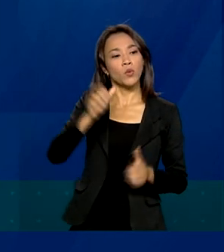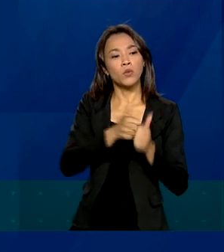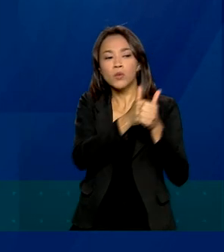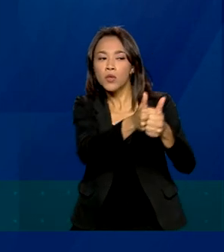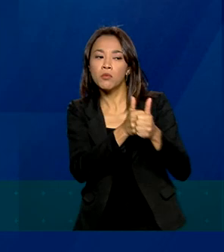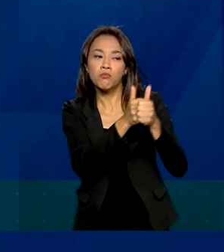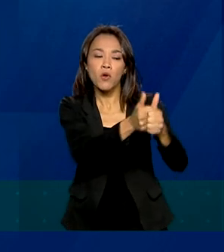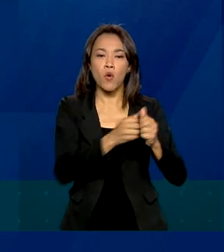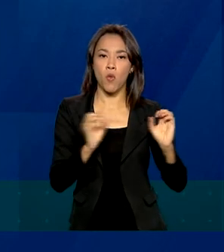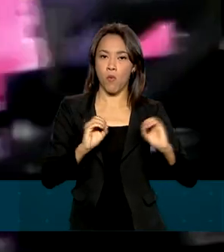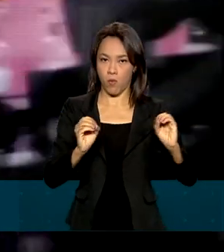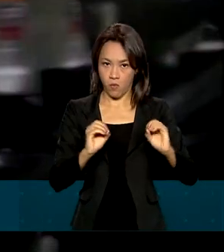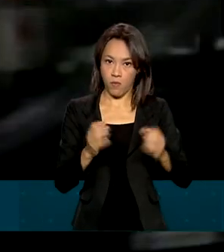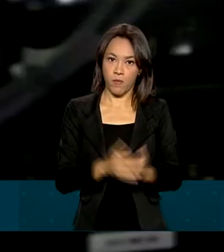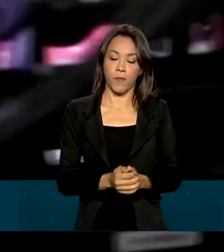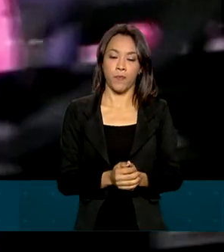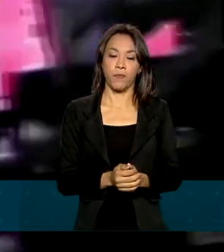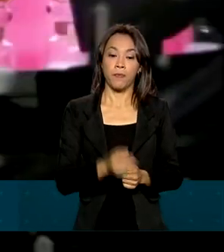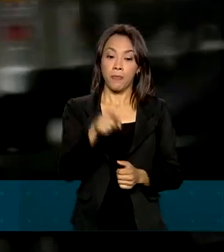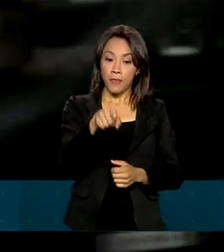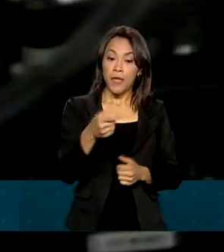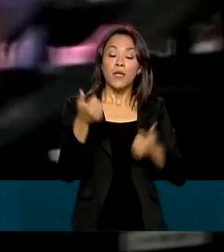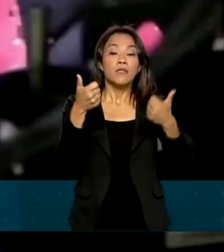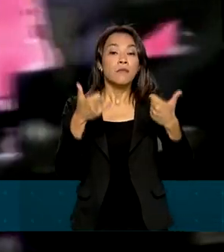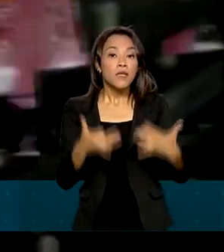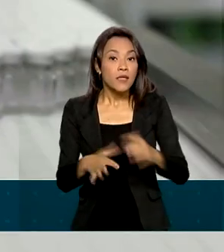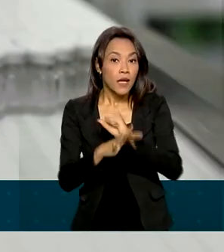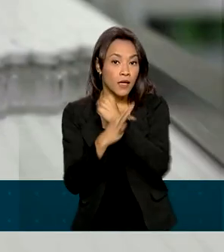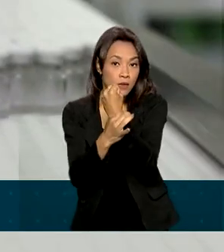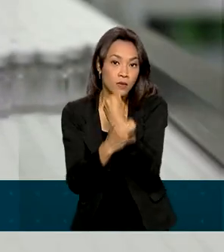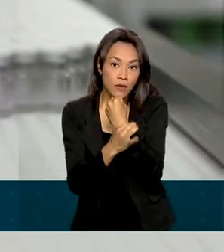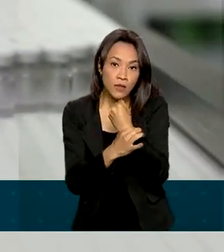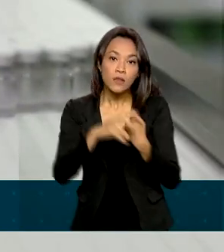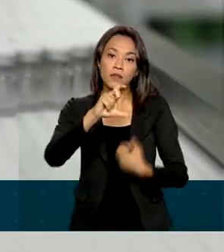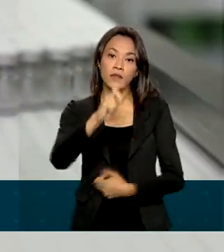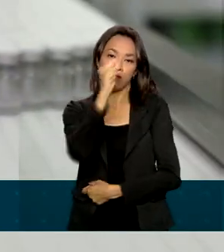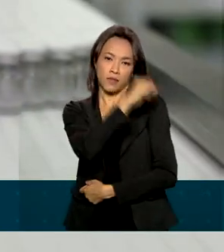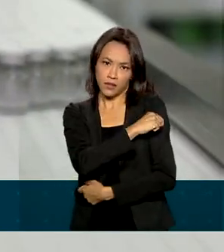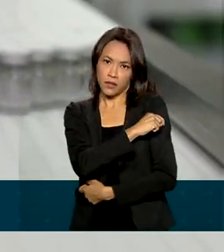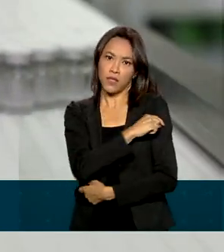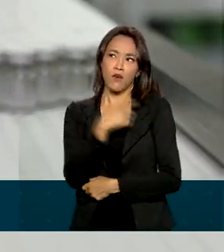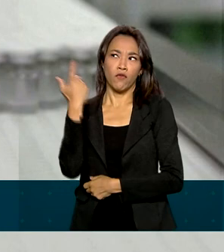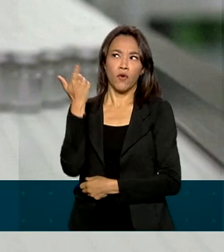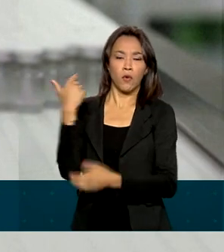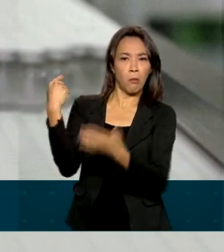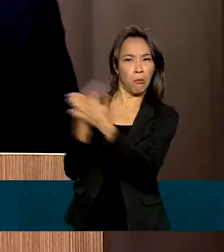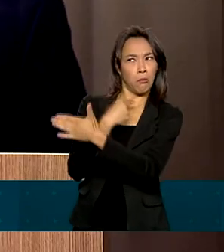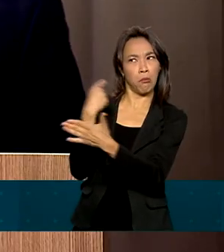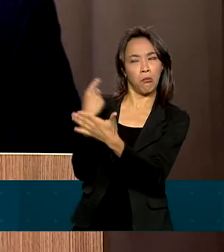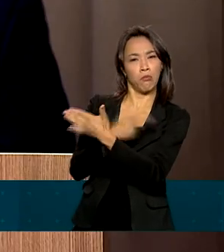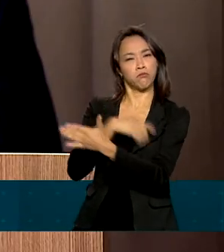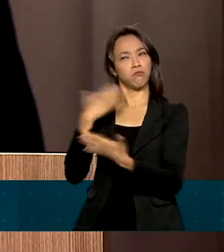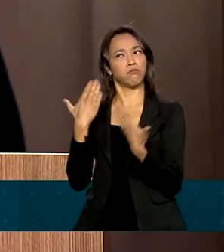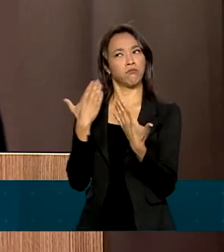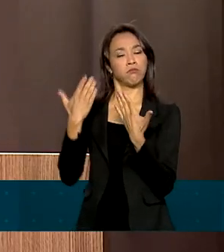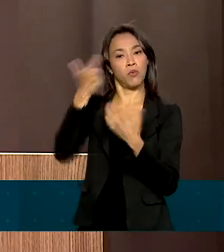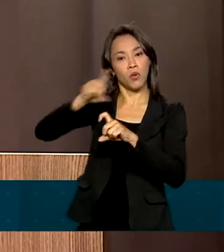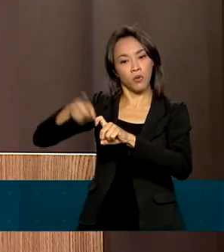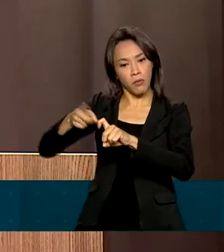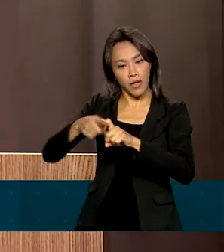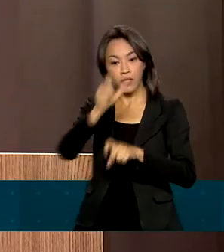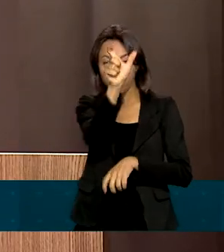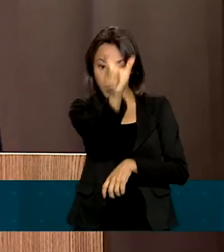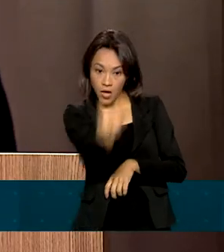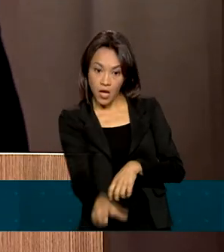miocardite pela Covid-19. A segurança do imunizante também foi bastante questionada por outro médico, um neurocirurgião